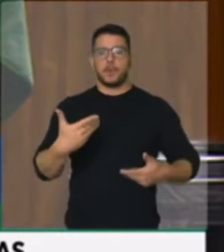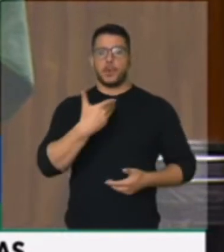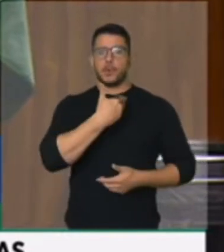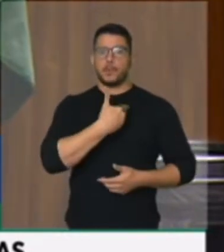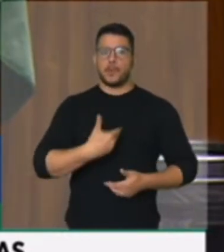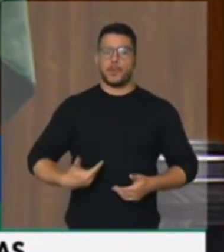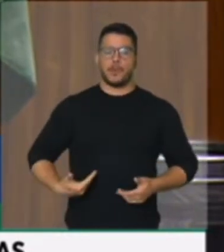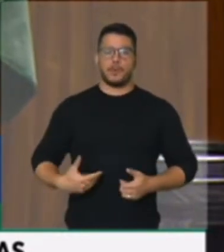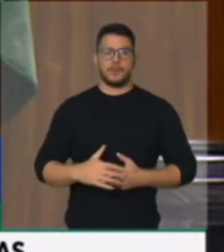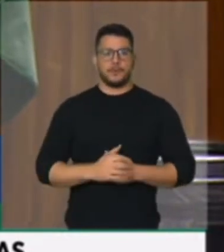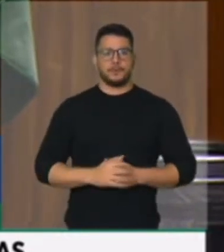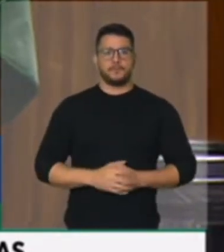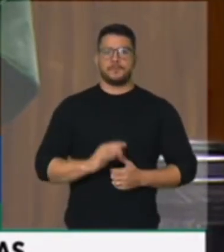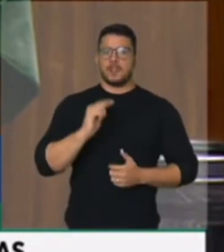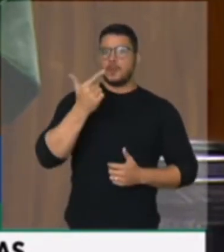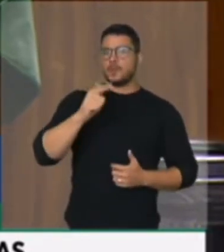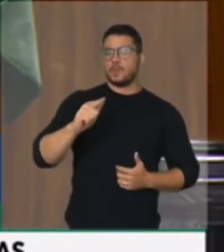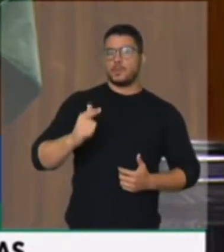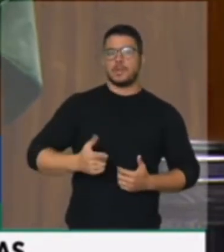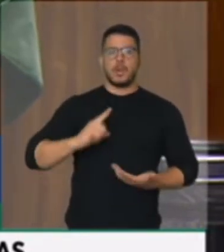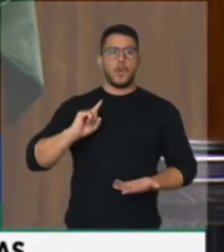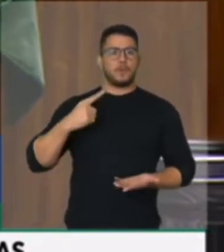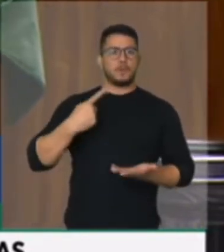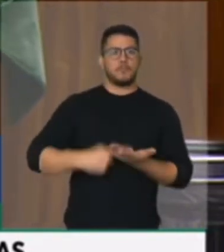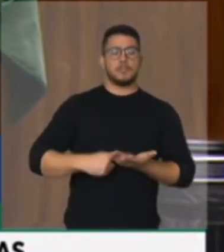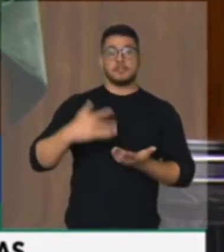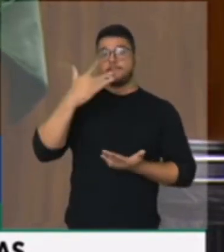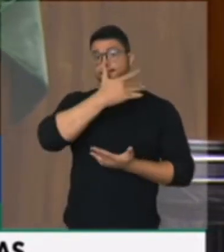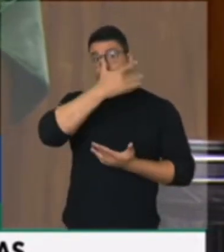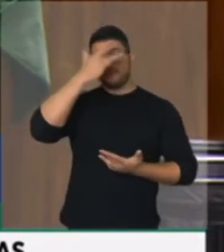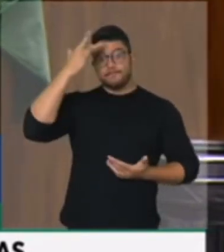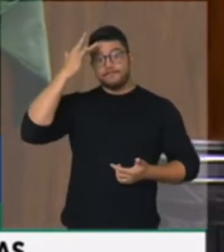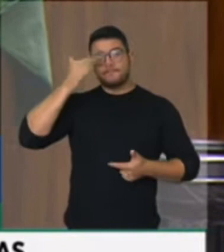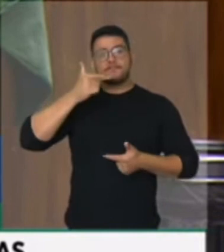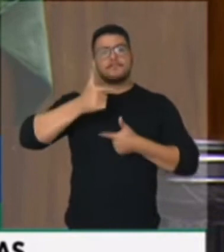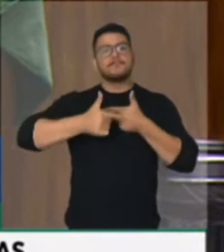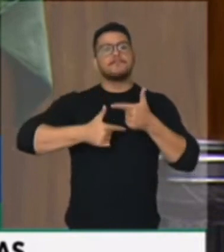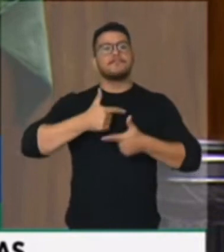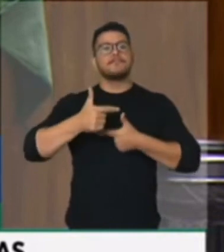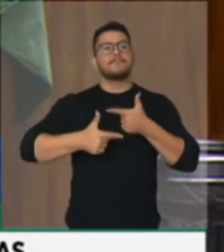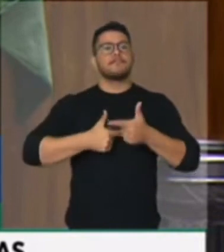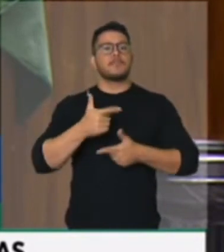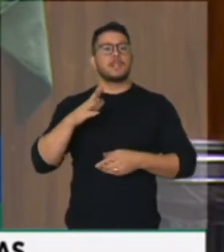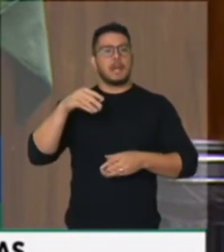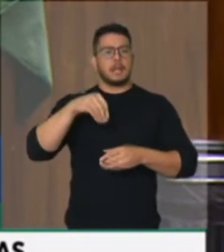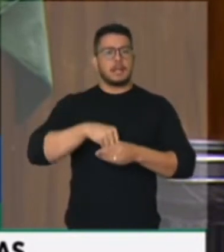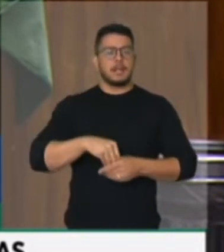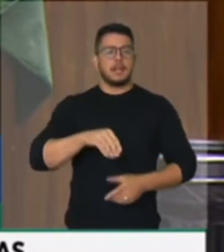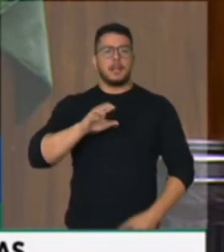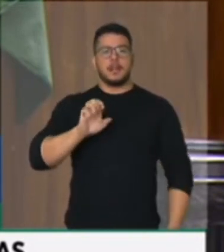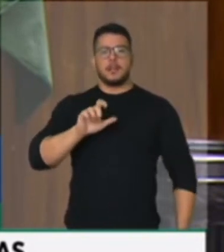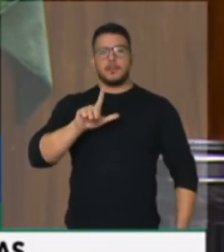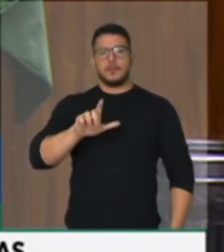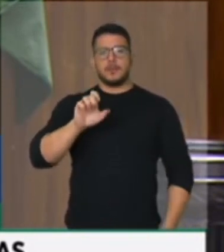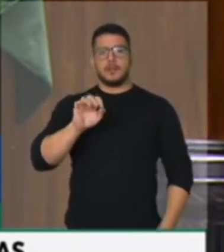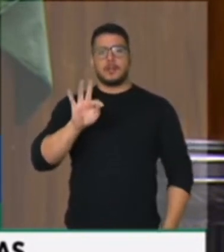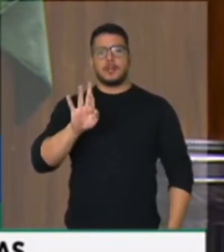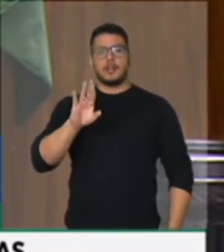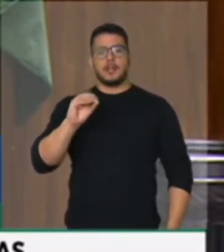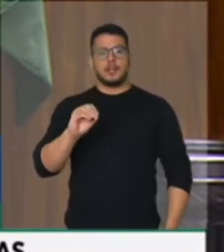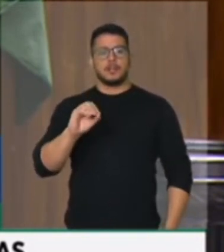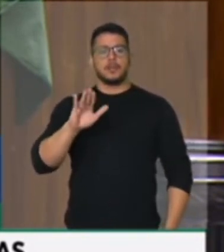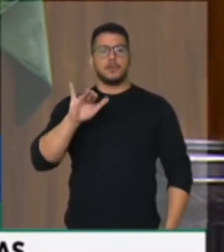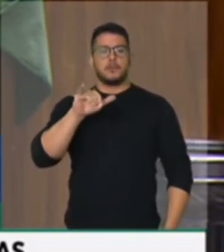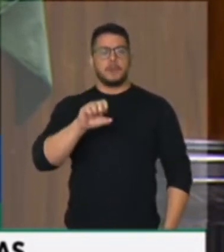trabalhadores da Eletrobras, de quem tem rabo preso com outros interesses. Aí ficam tentando